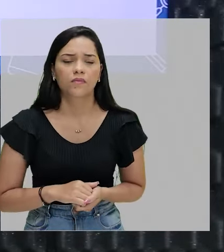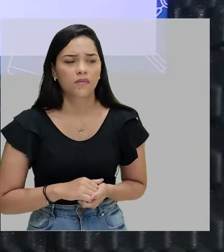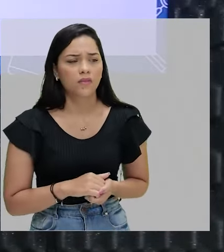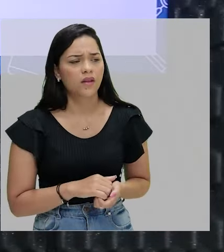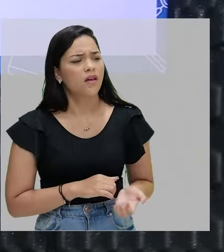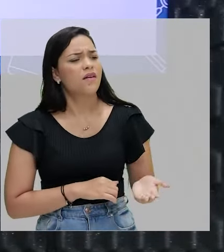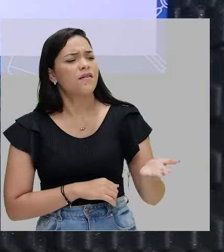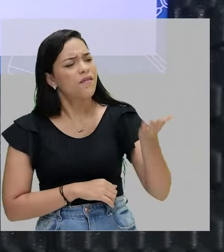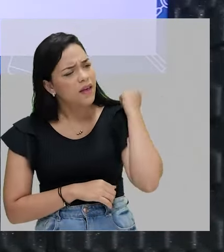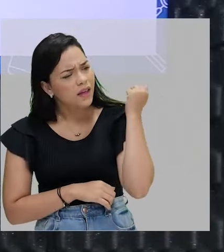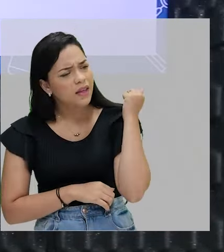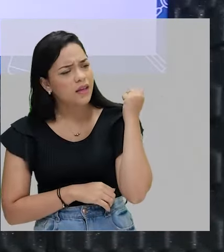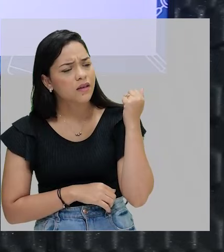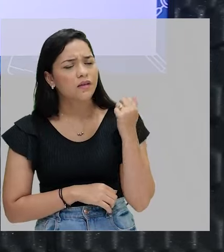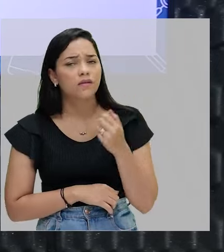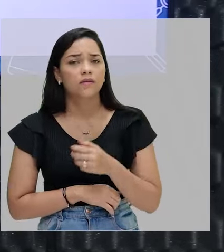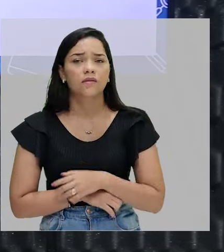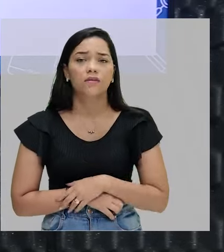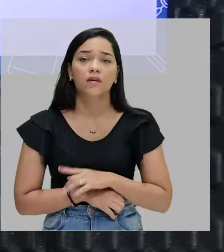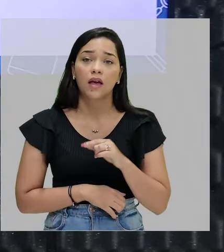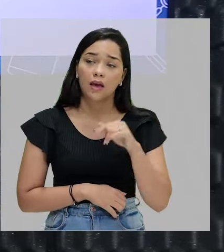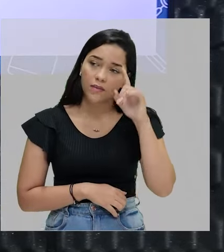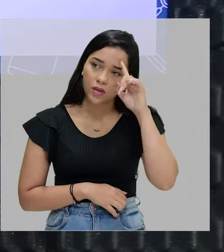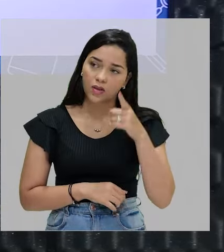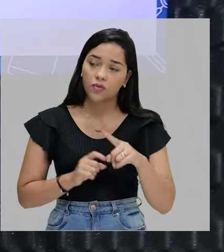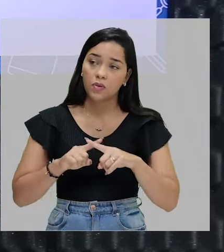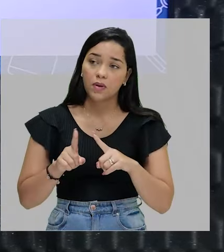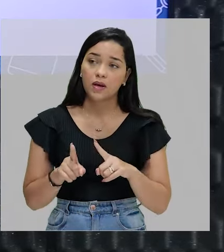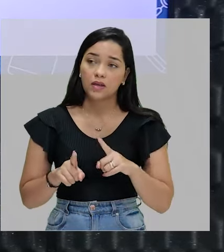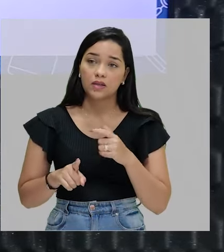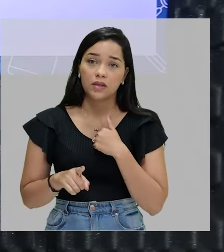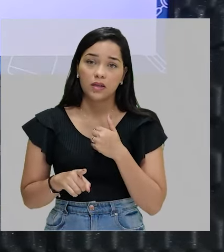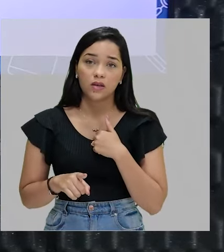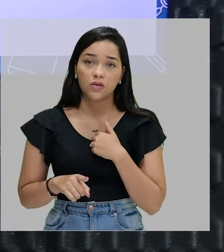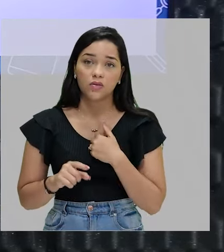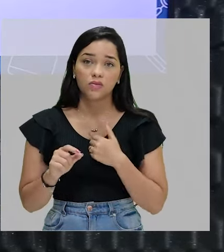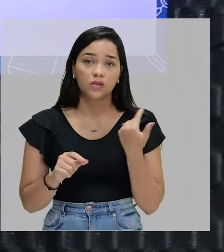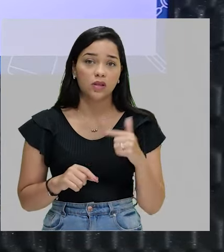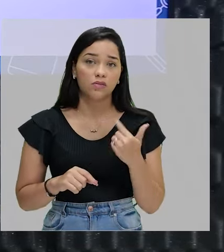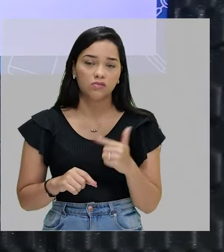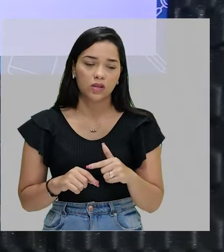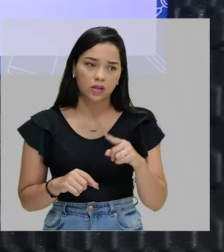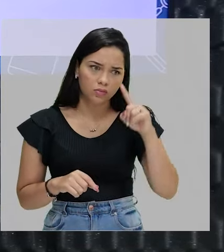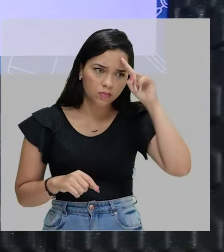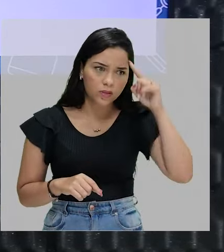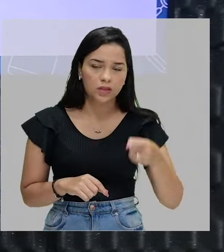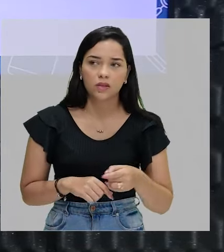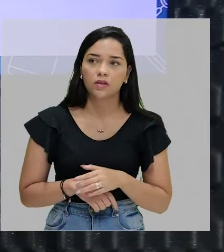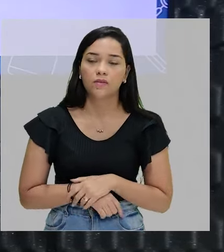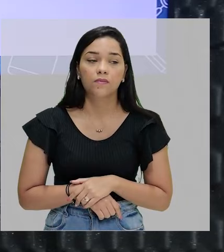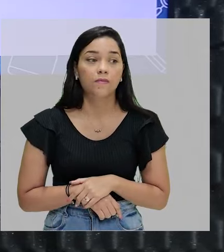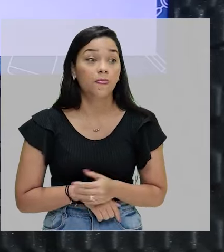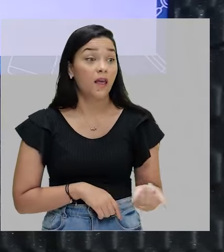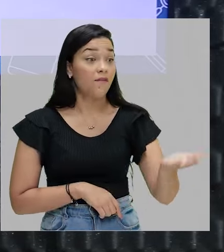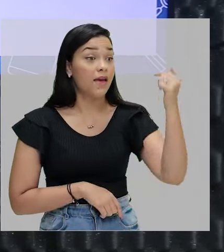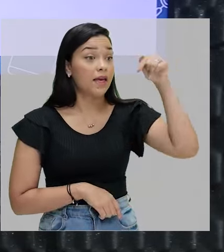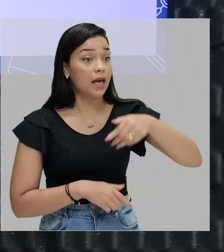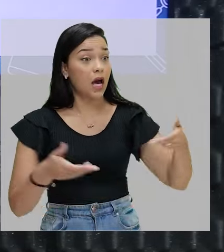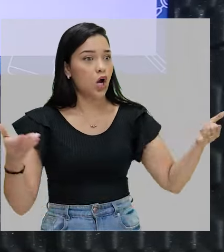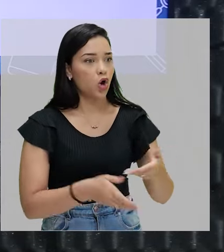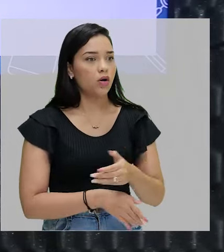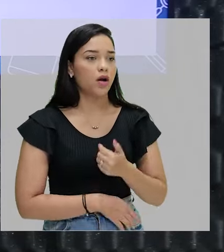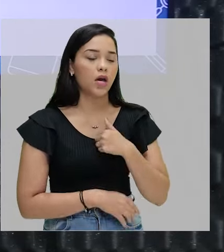vem aqui, é imperativo, mas eu não estou ordenando. Vem aqui agora.